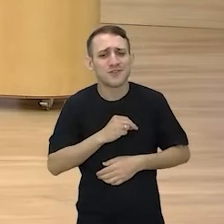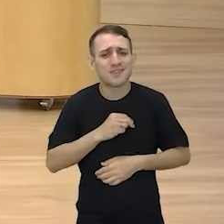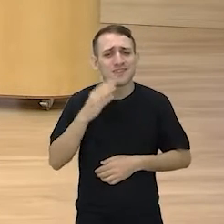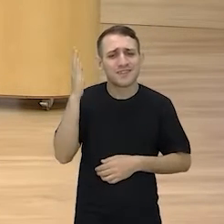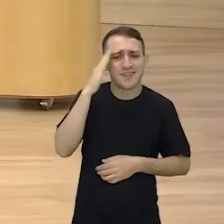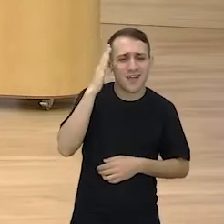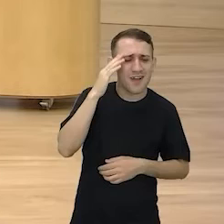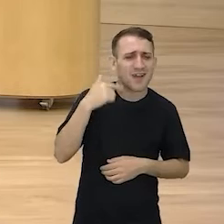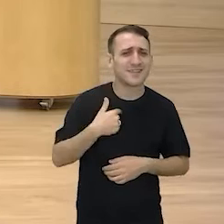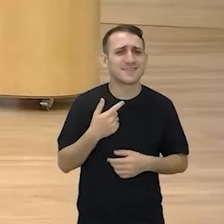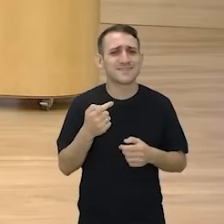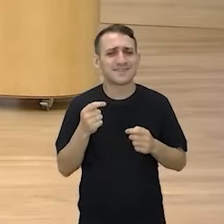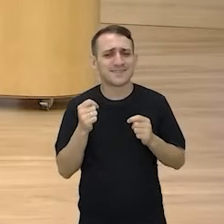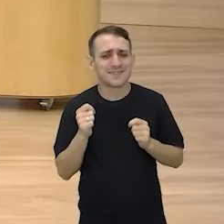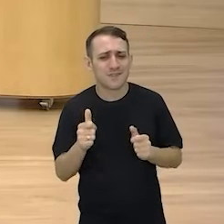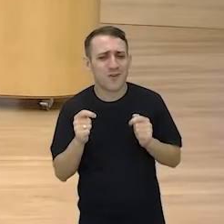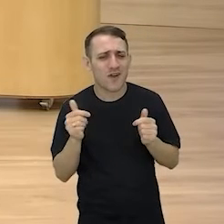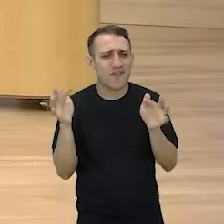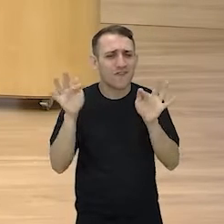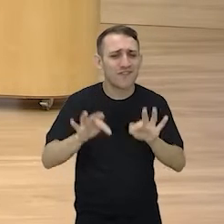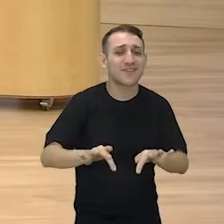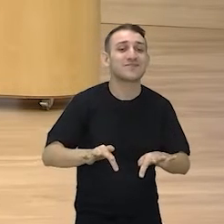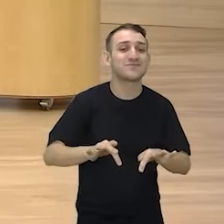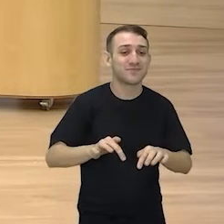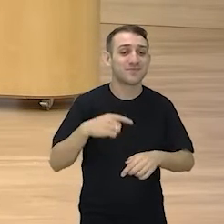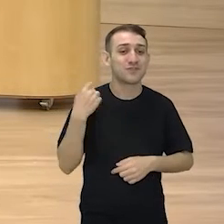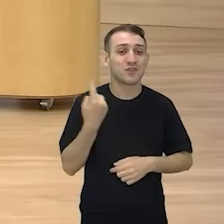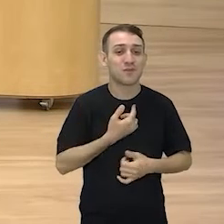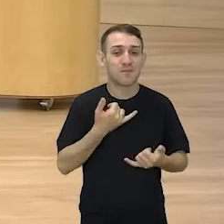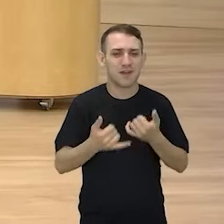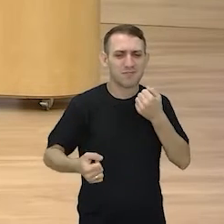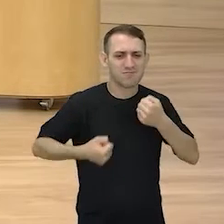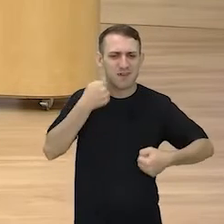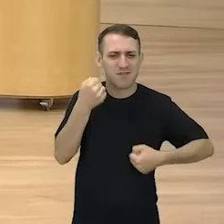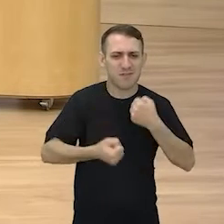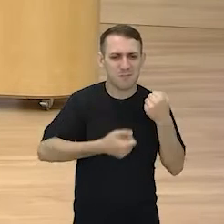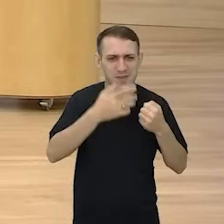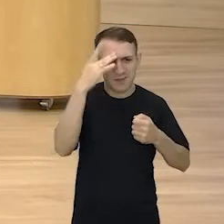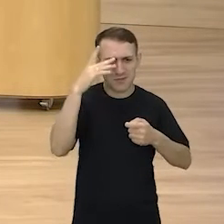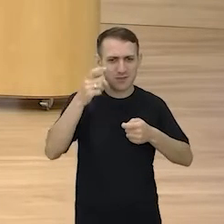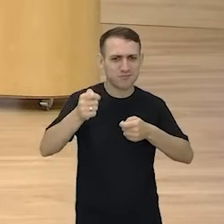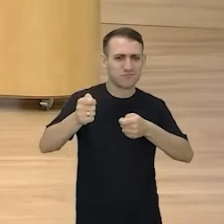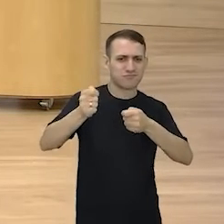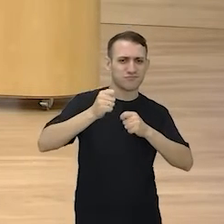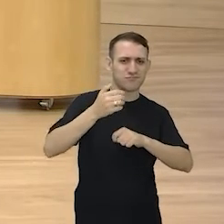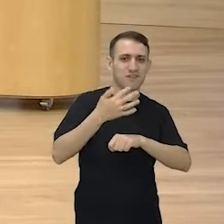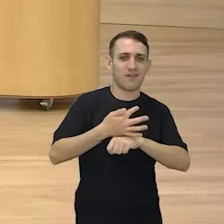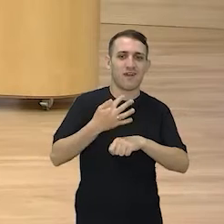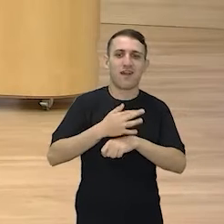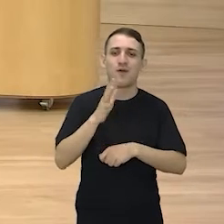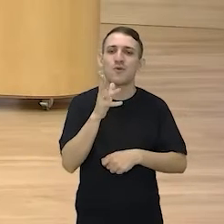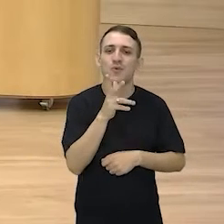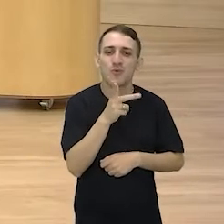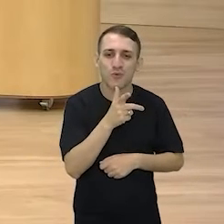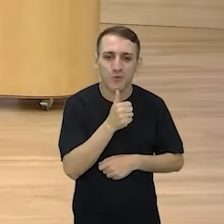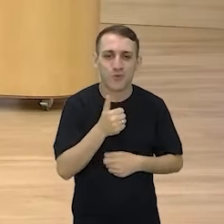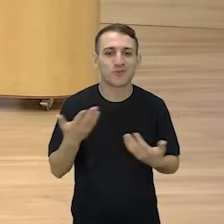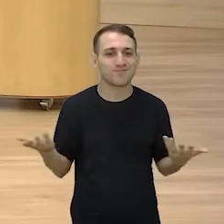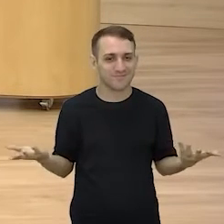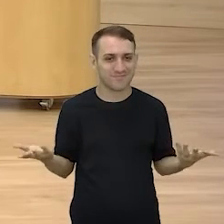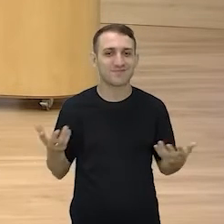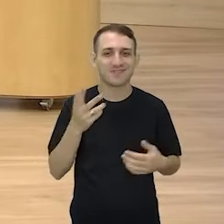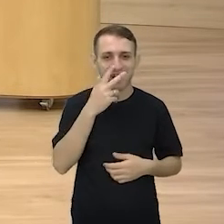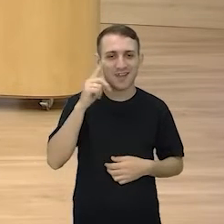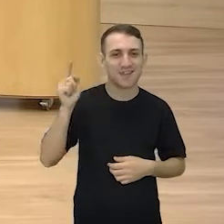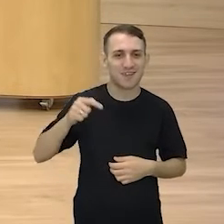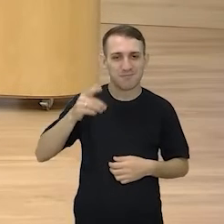chega, chega, não é? É verdade. Parece que quanta gente mais corre, parece que estão puxando as férias cada vez mais para trás. Pois é. Coisa? Acho que é